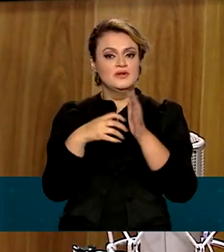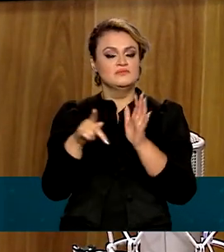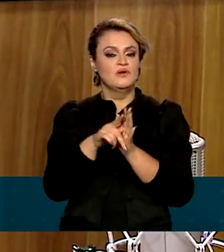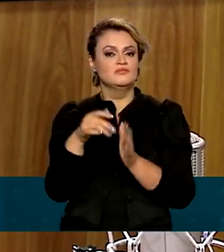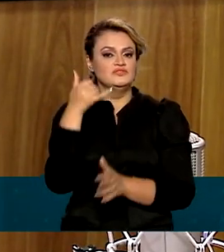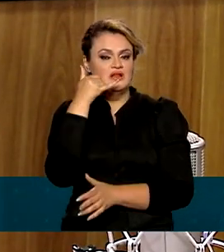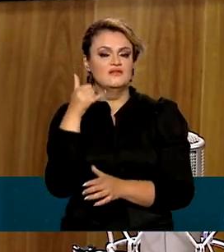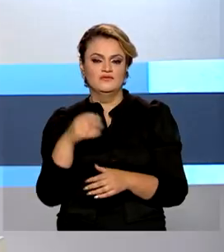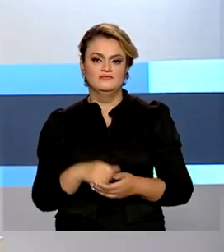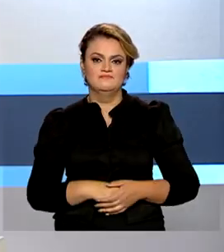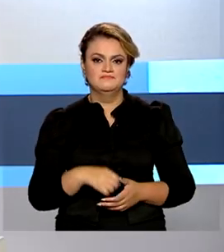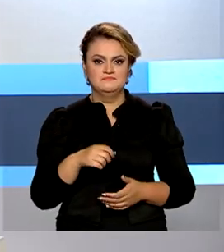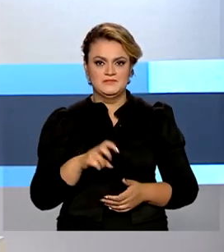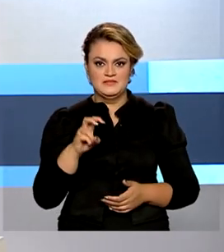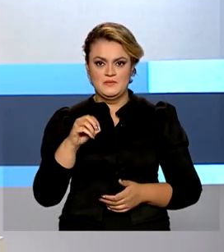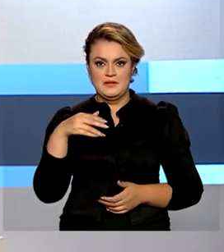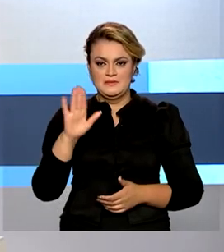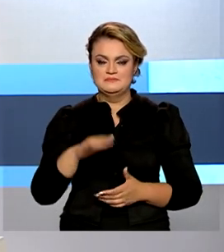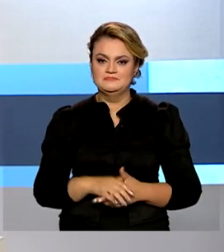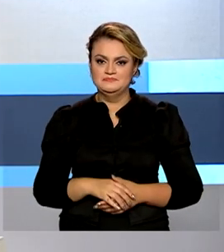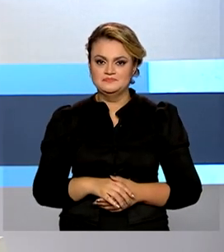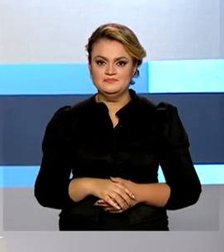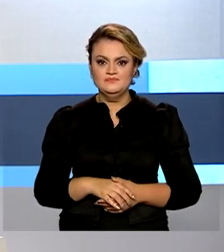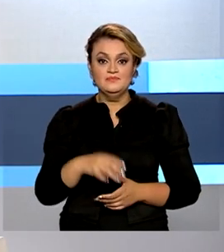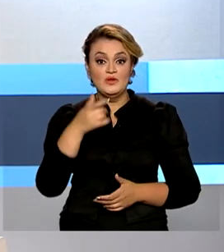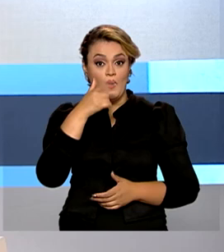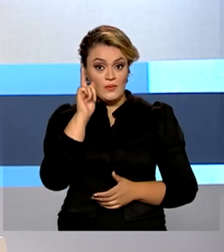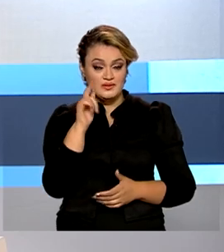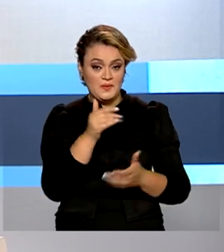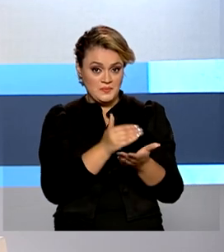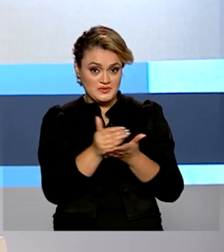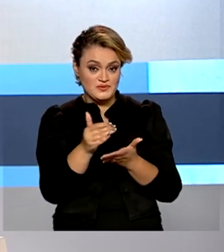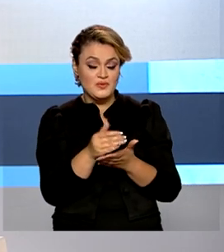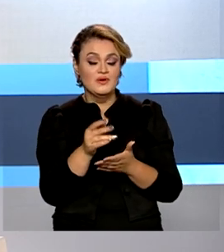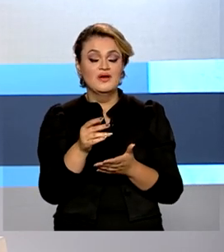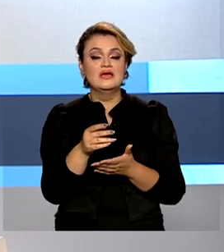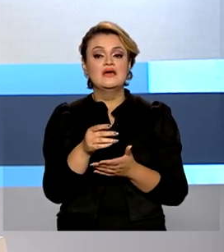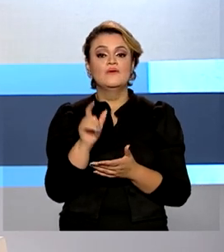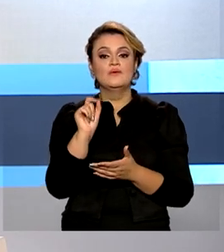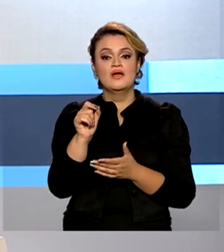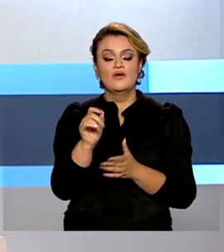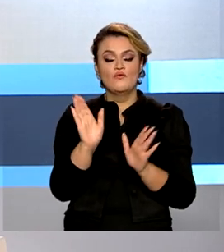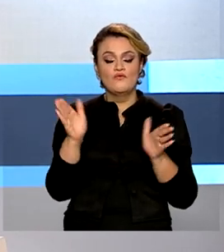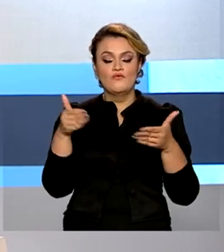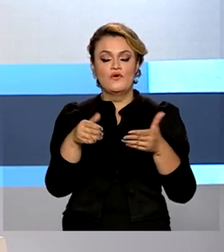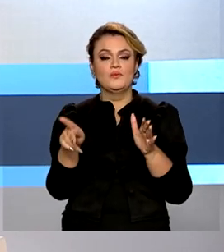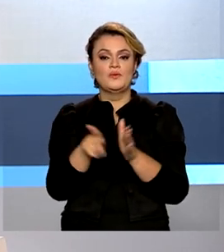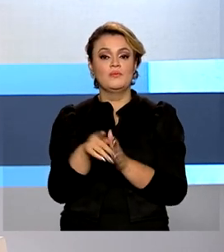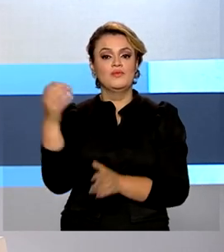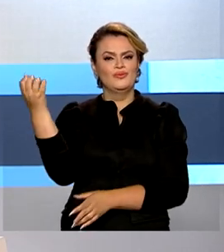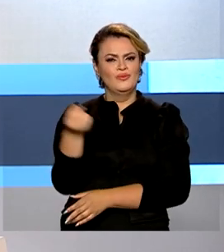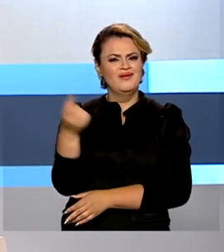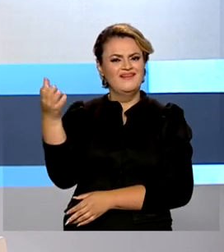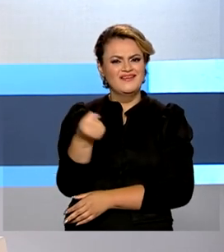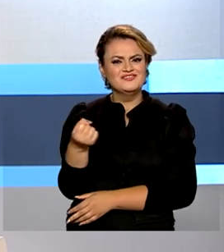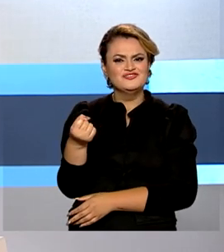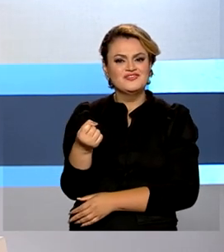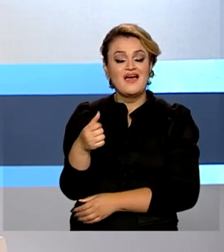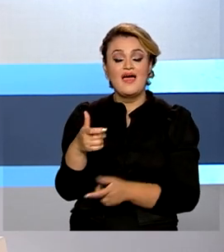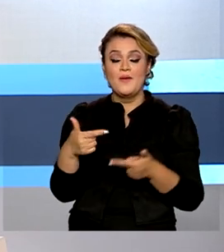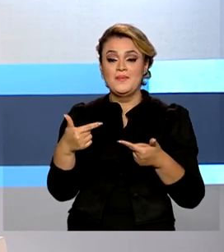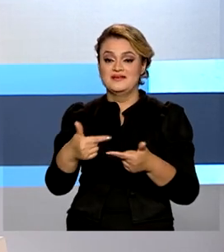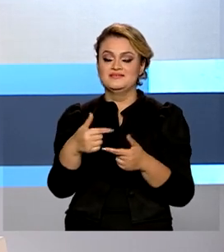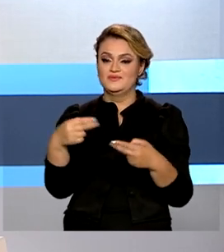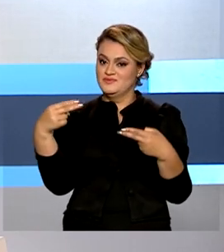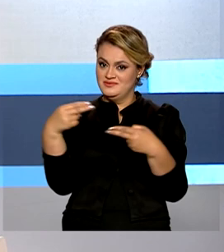passaram dos 50%. Começou ontem e continua hoje o primeiro Fórum Nacional do Leite, uma iniciativa do SEBRAE